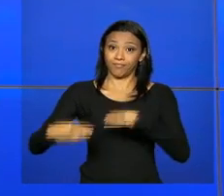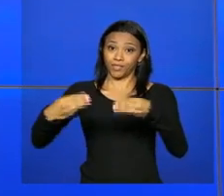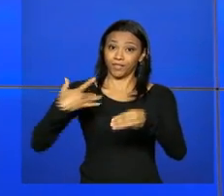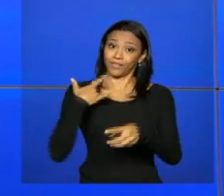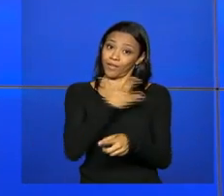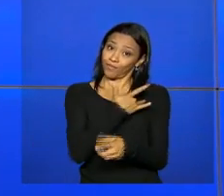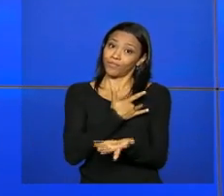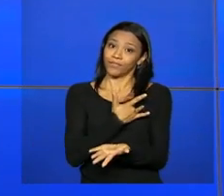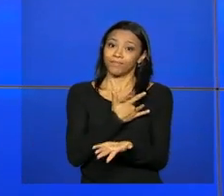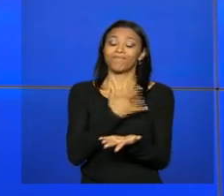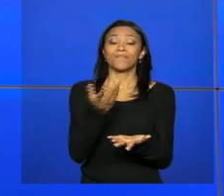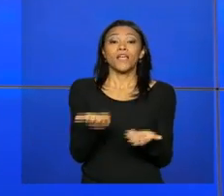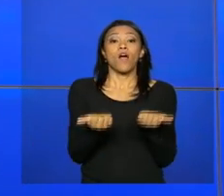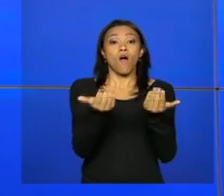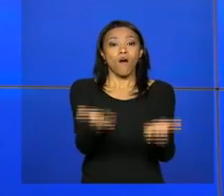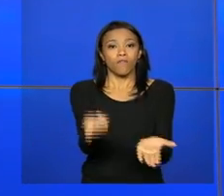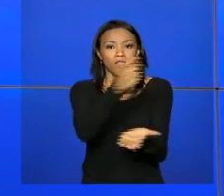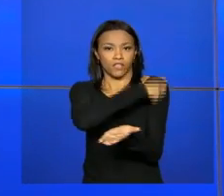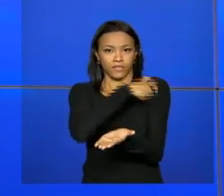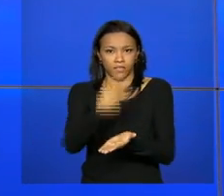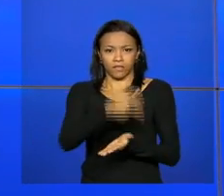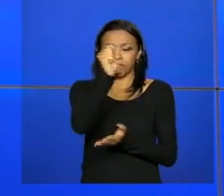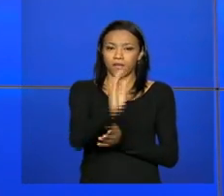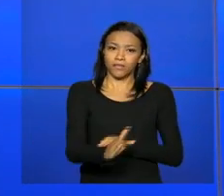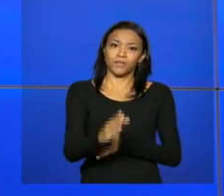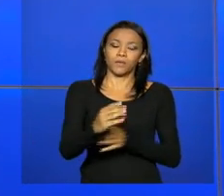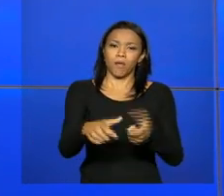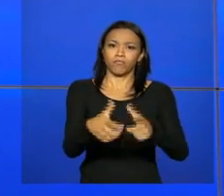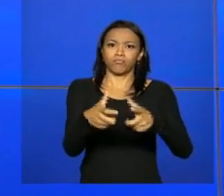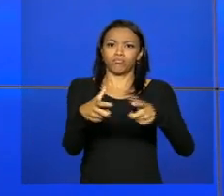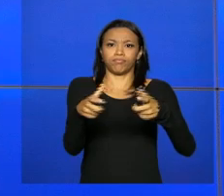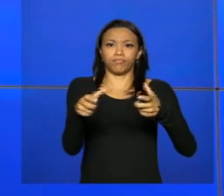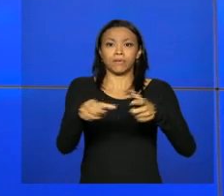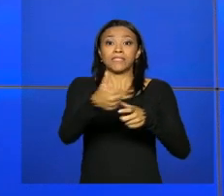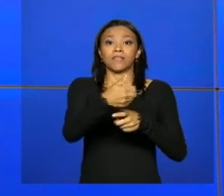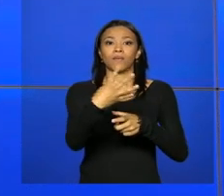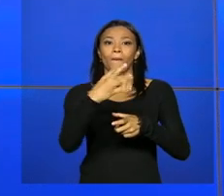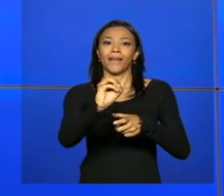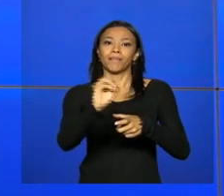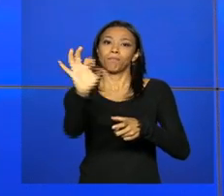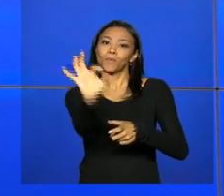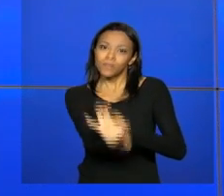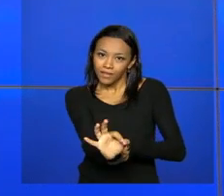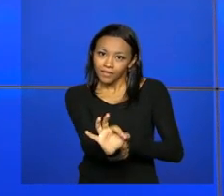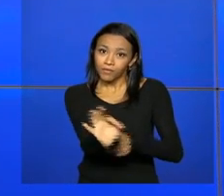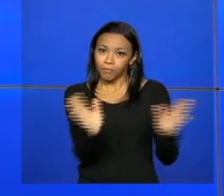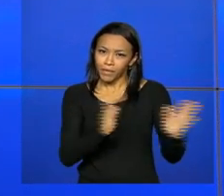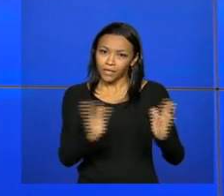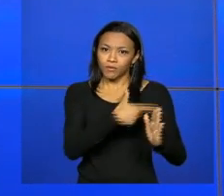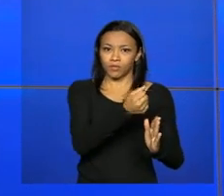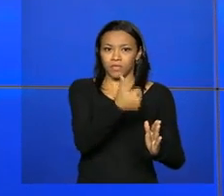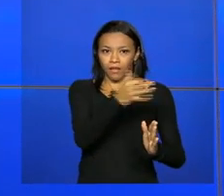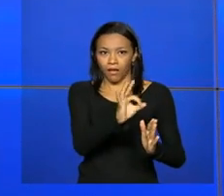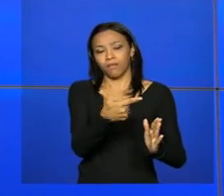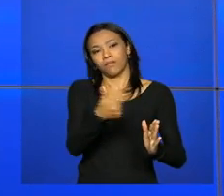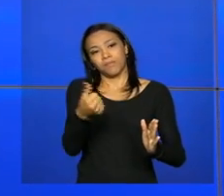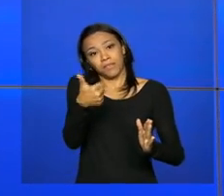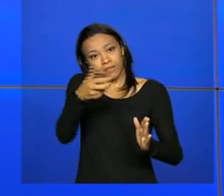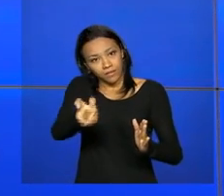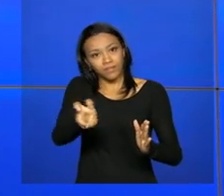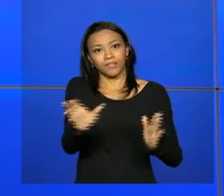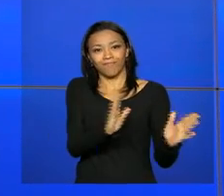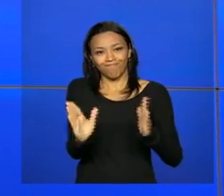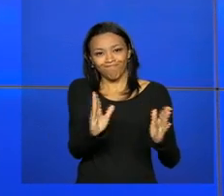da Saúde. E a oferta de vacinas no Brasil cresceu mais de 140% entre 2010 e 2015,